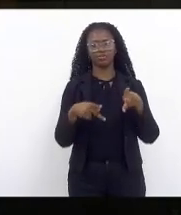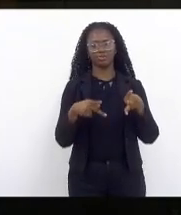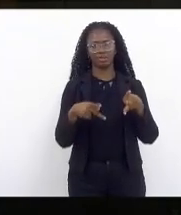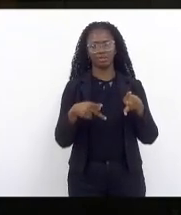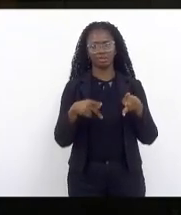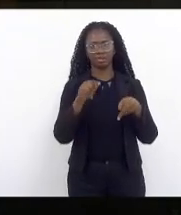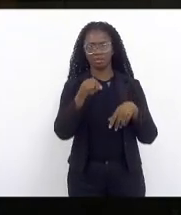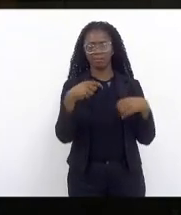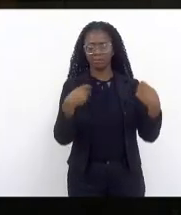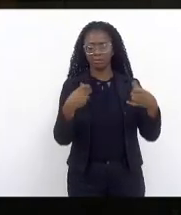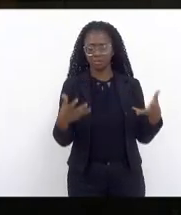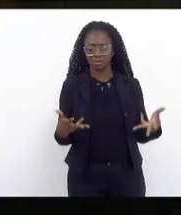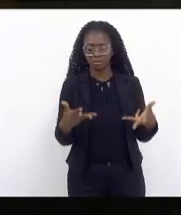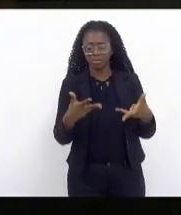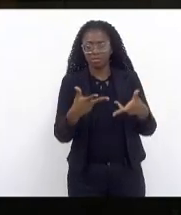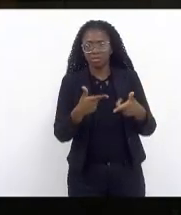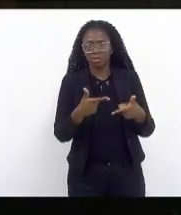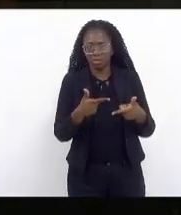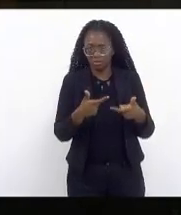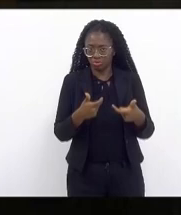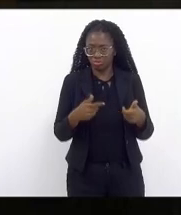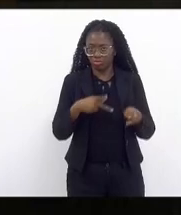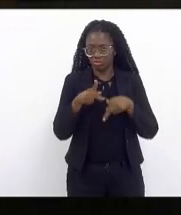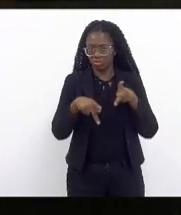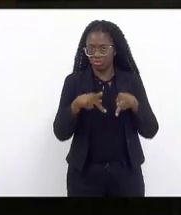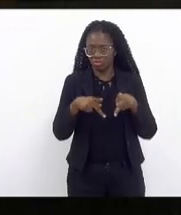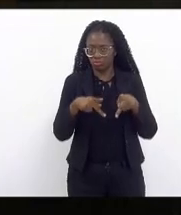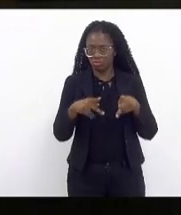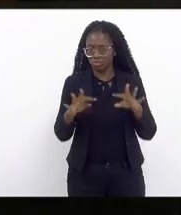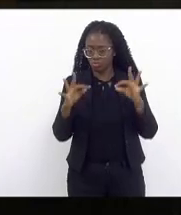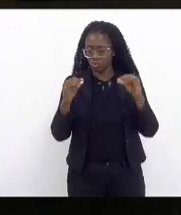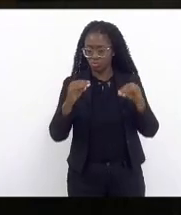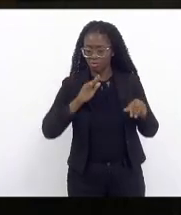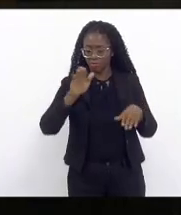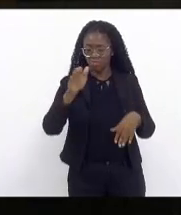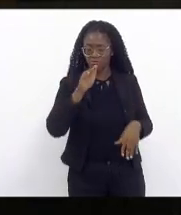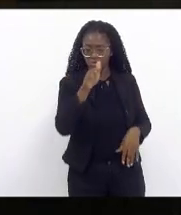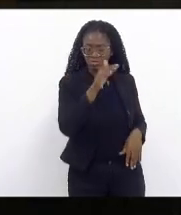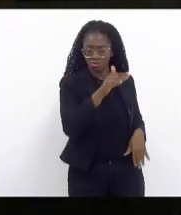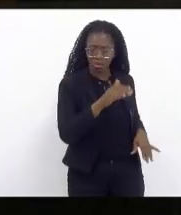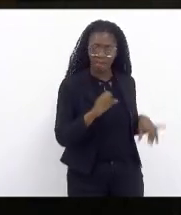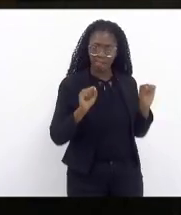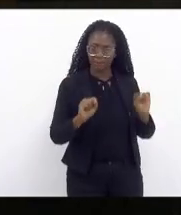tem que ser para todo mundo frequentar disse o governador